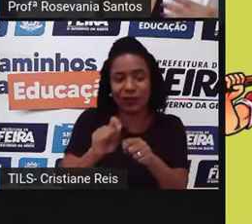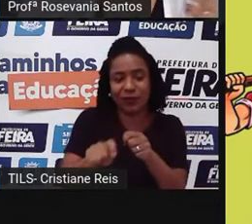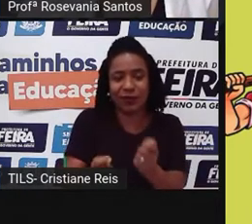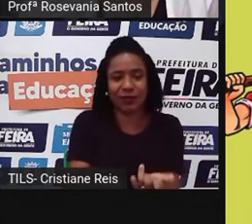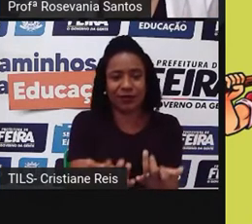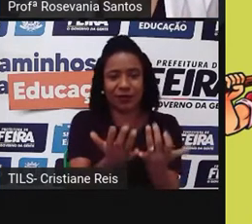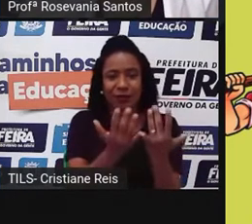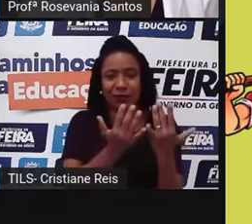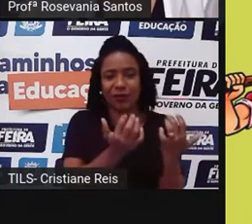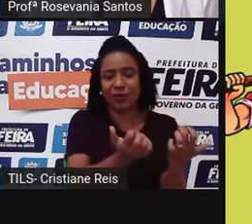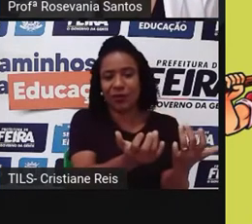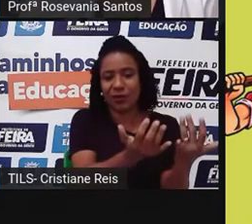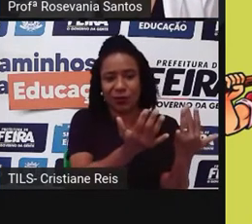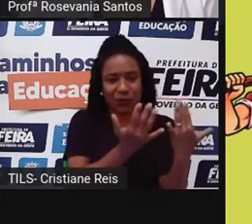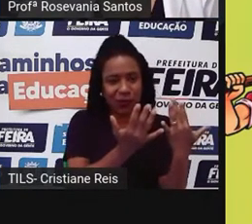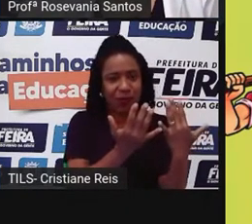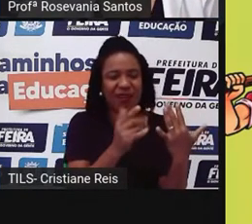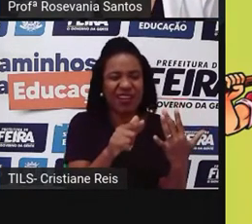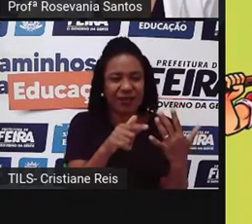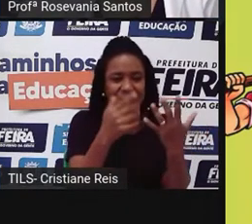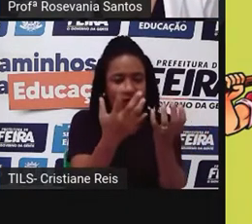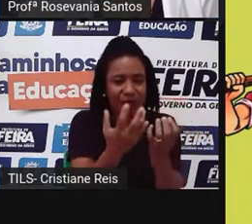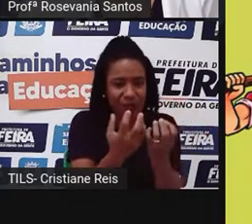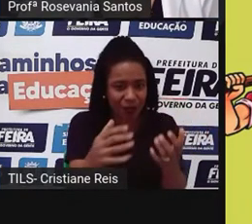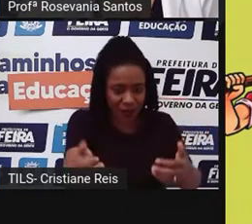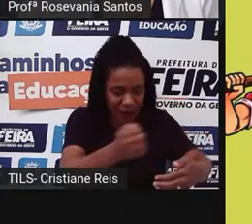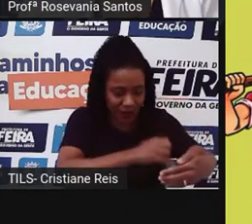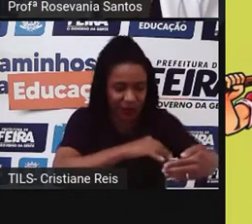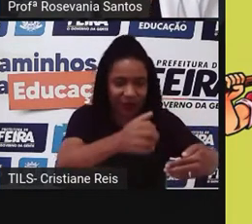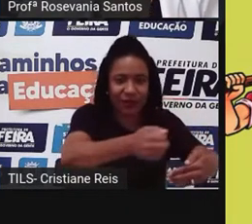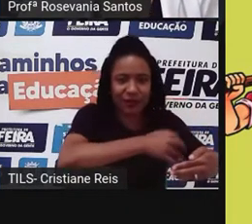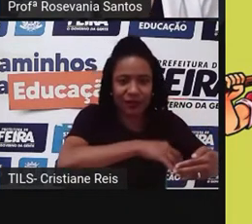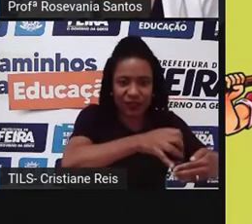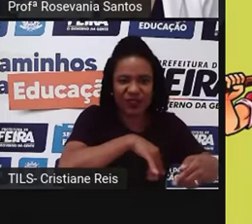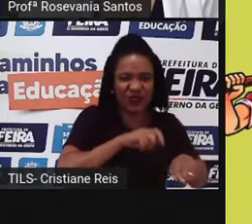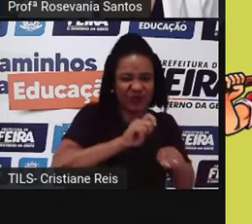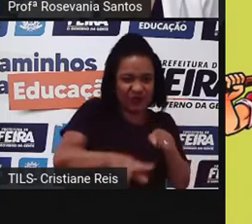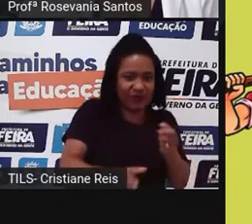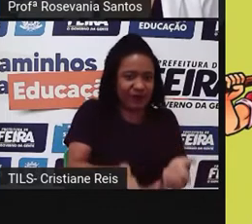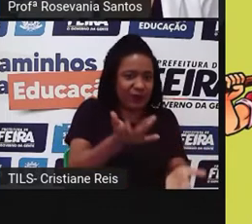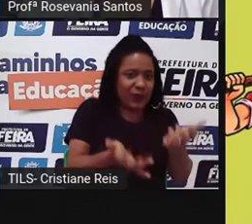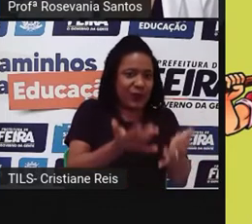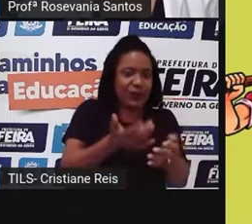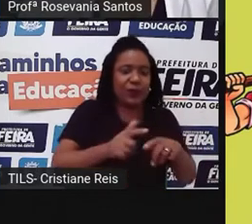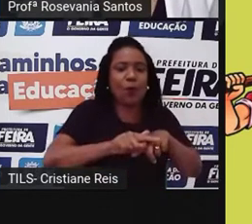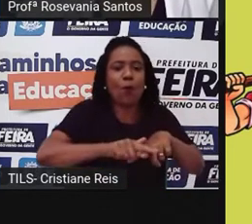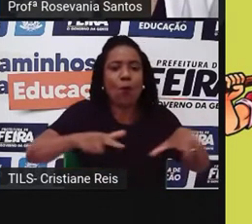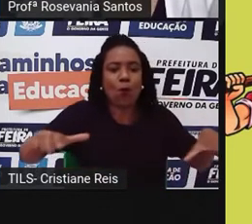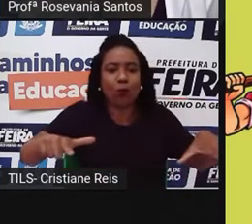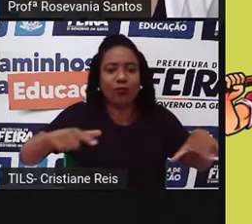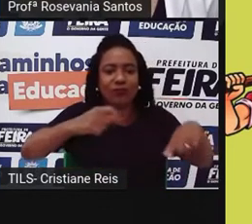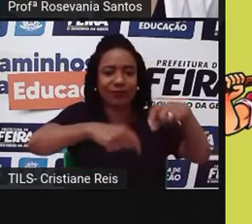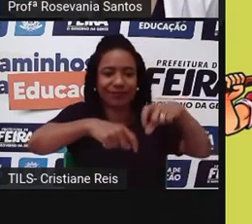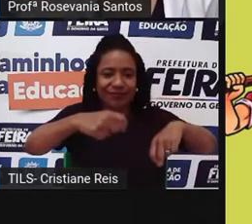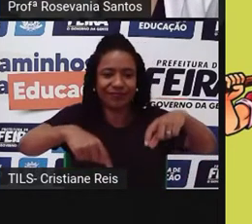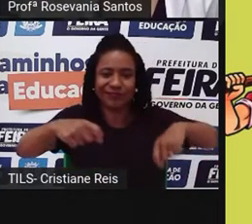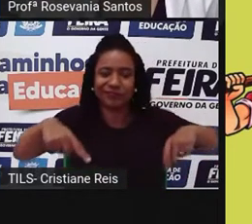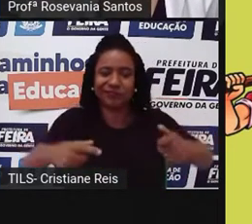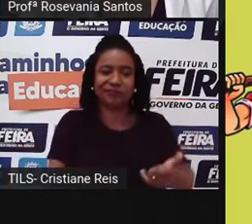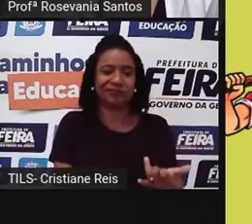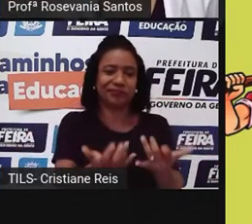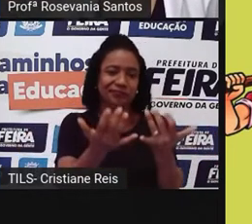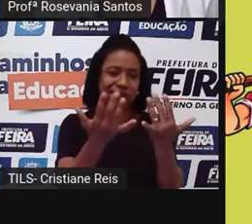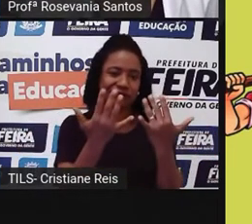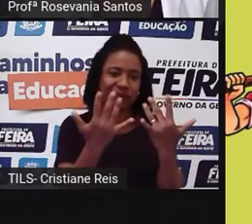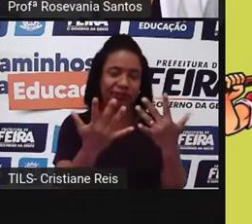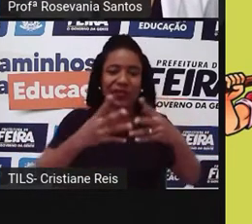colheita lá, né? Aí a gente queima de novo. gente, infelizmente, ainda tem essa prática das queimadas. que, além de prejudicar o solo,